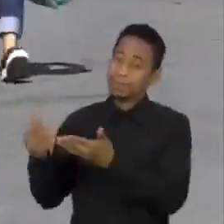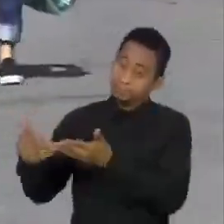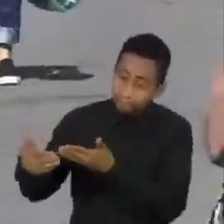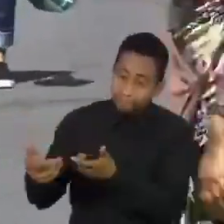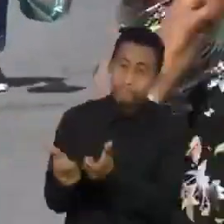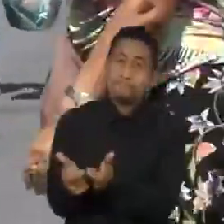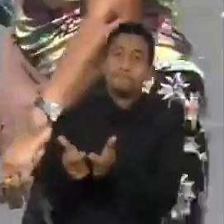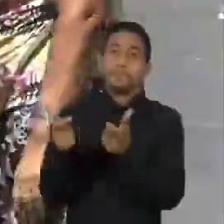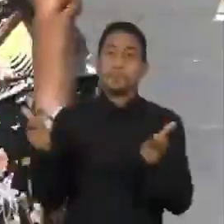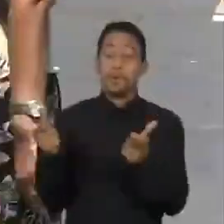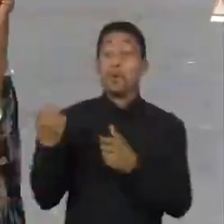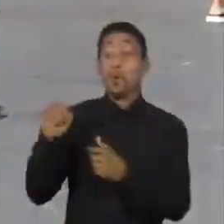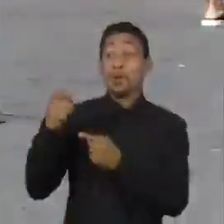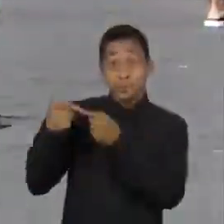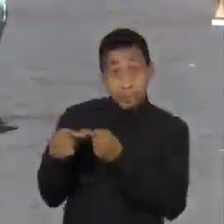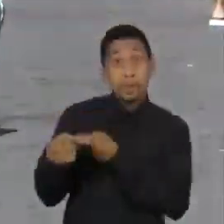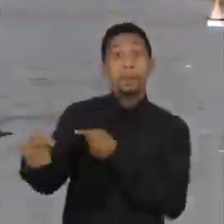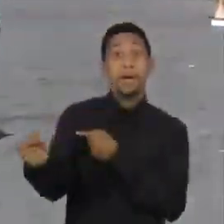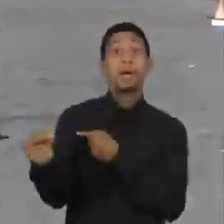oitava semana seguida em que o índice fica abaixo.